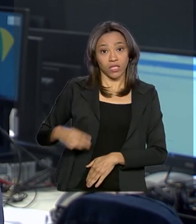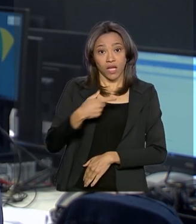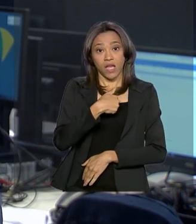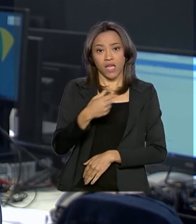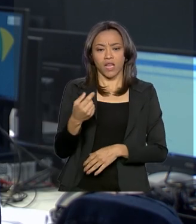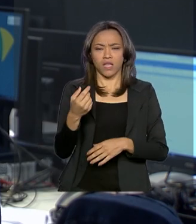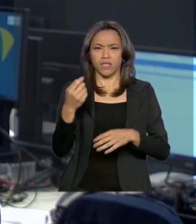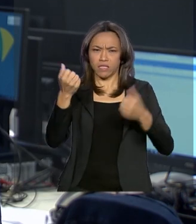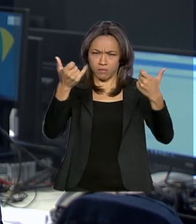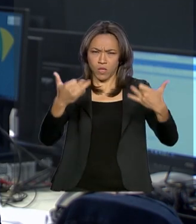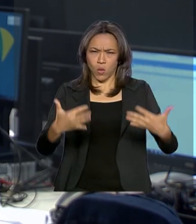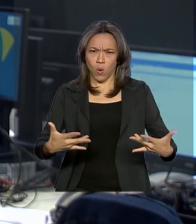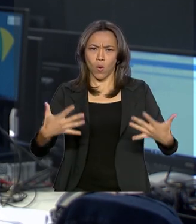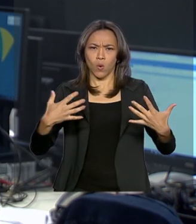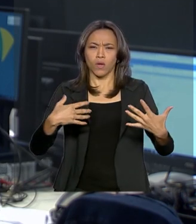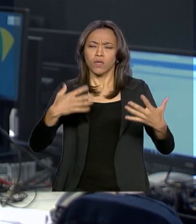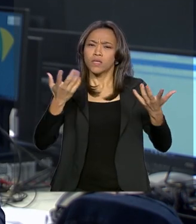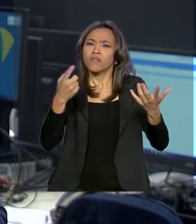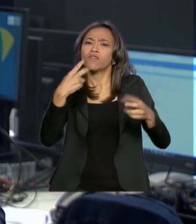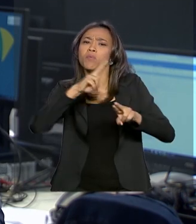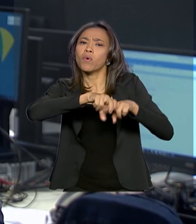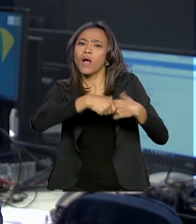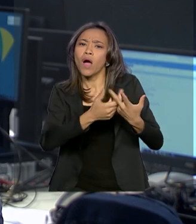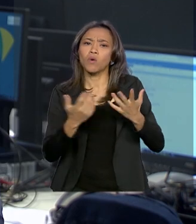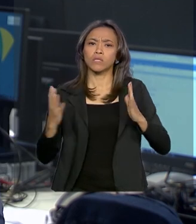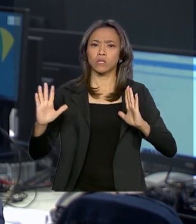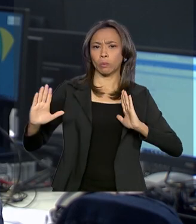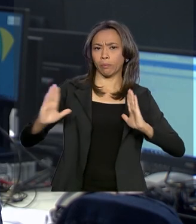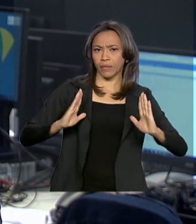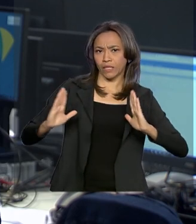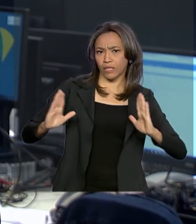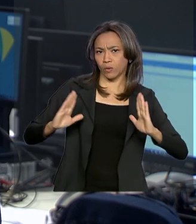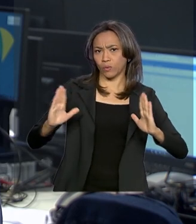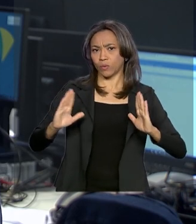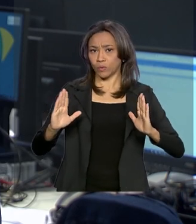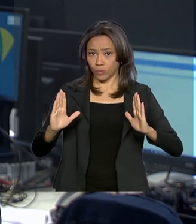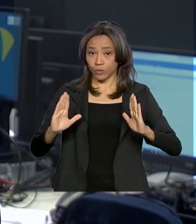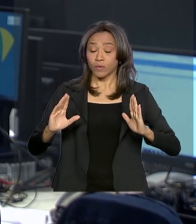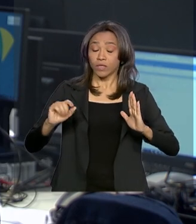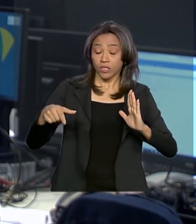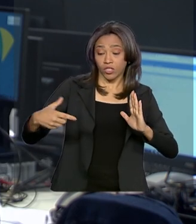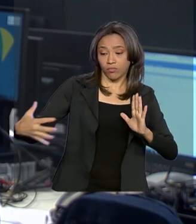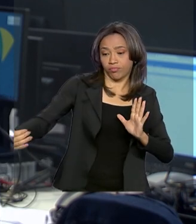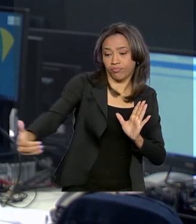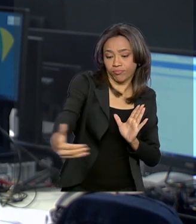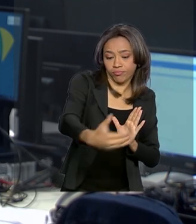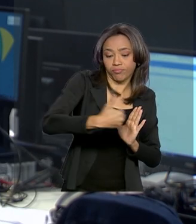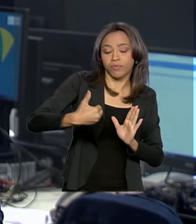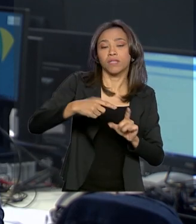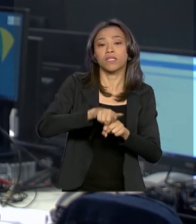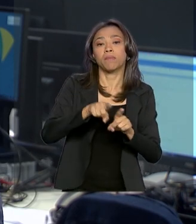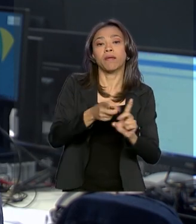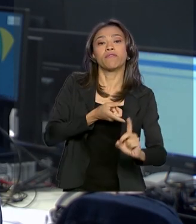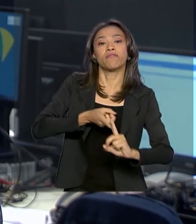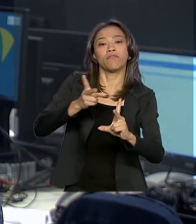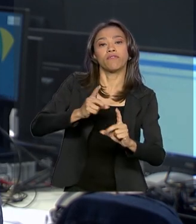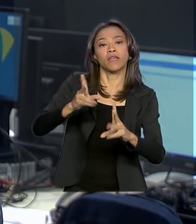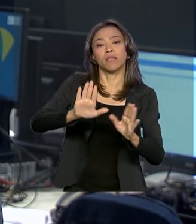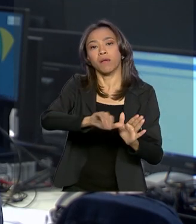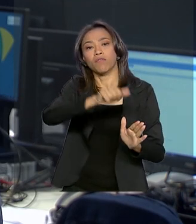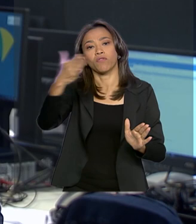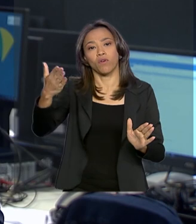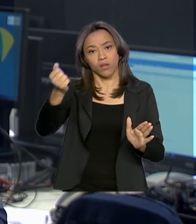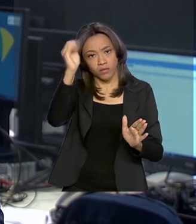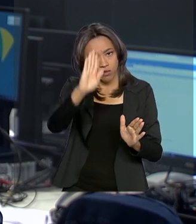Explicou que a alta foi puxada pelo período de entre safra e pelo aumento das exportações para a China.